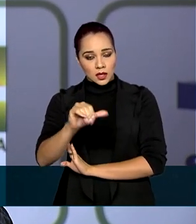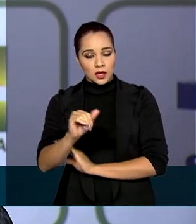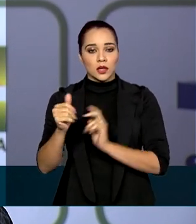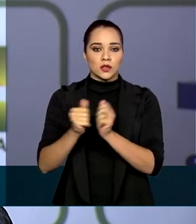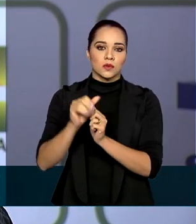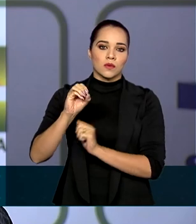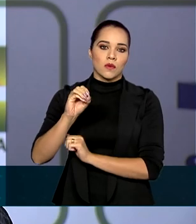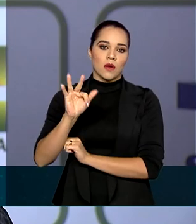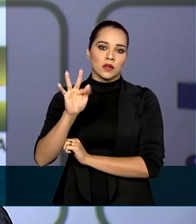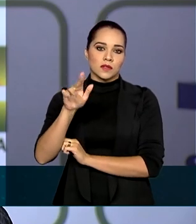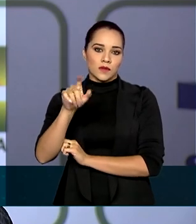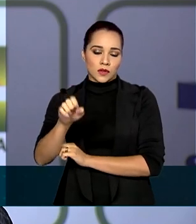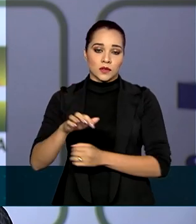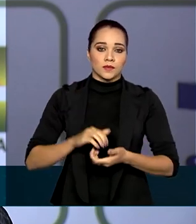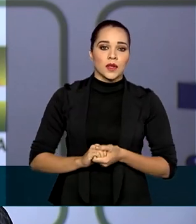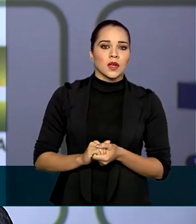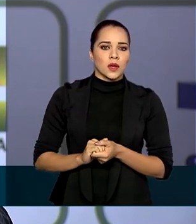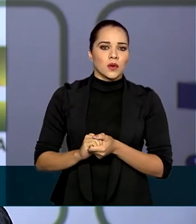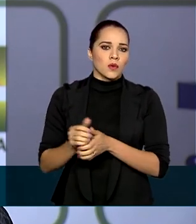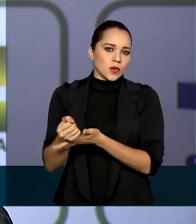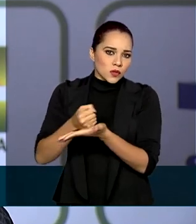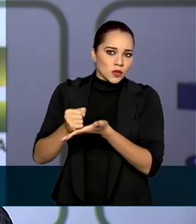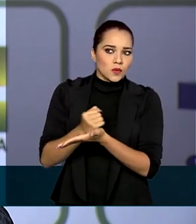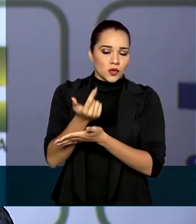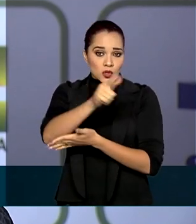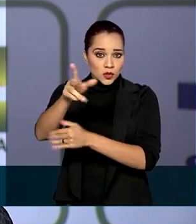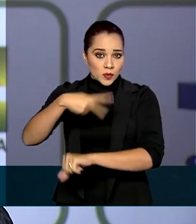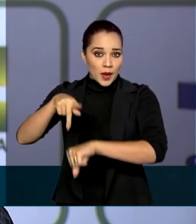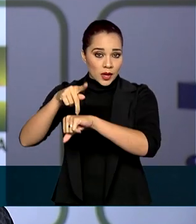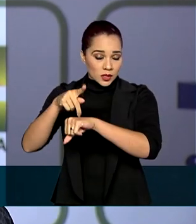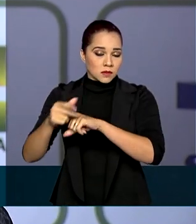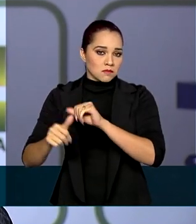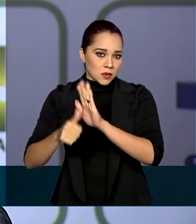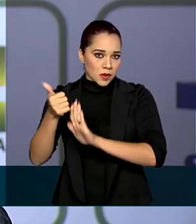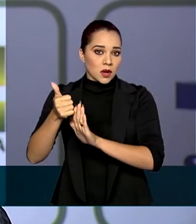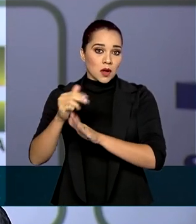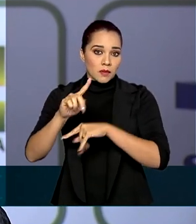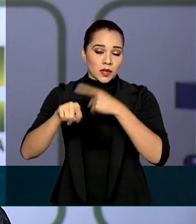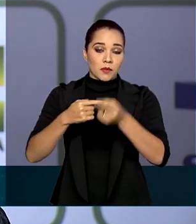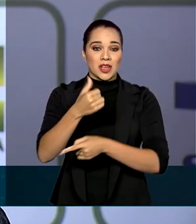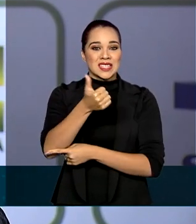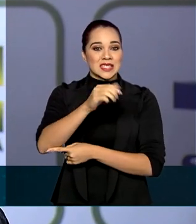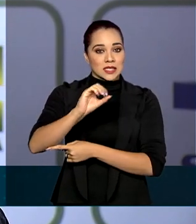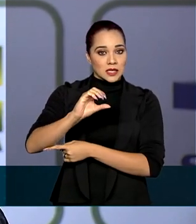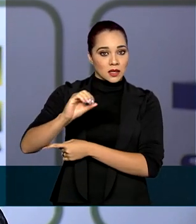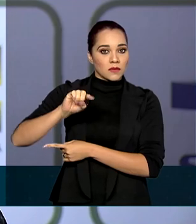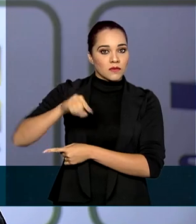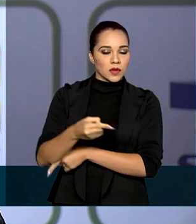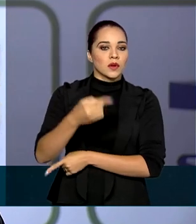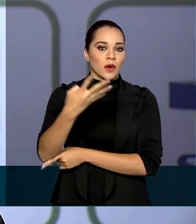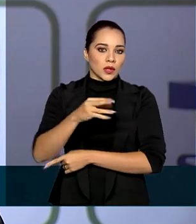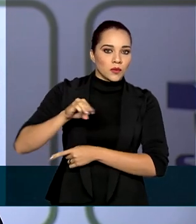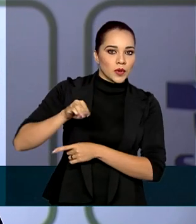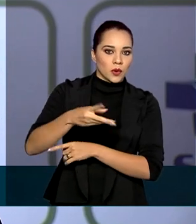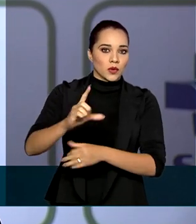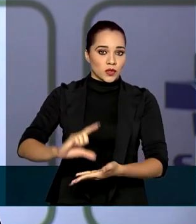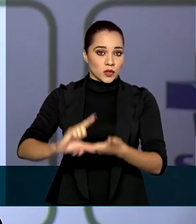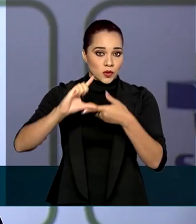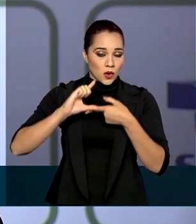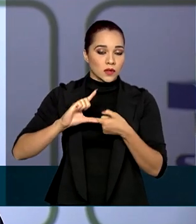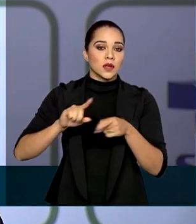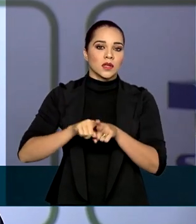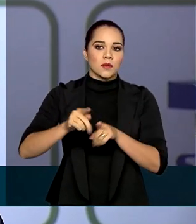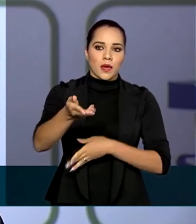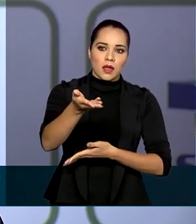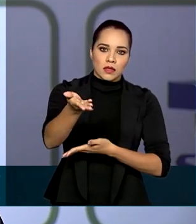com insumos estrangeiros em um primeiro momento, para o escalonamento de 100,4 milhões de doses, e a